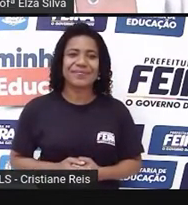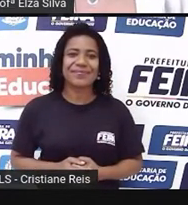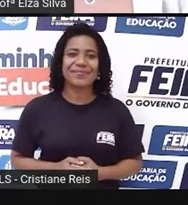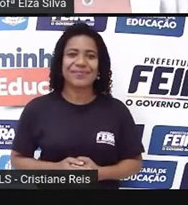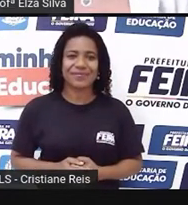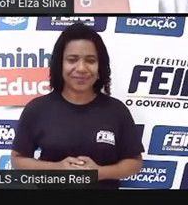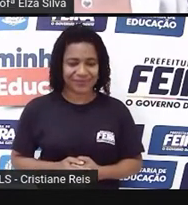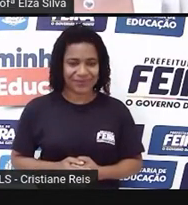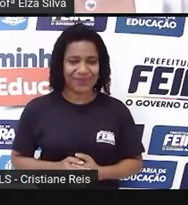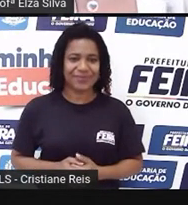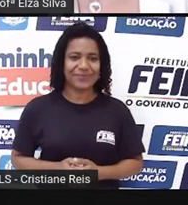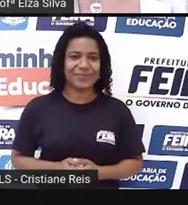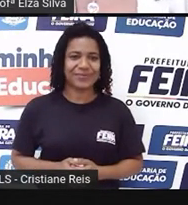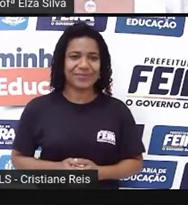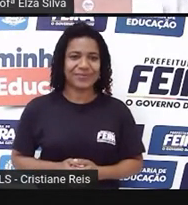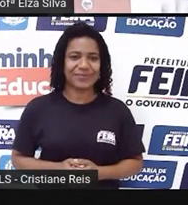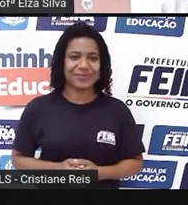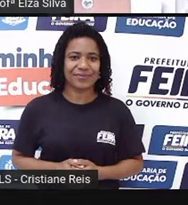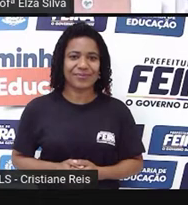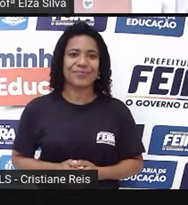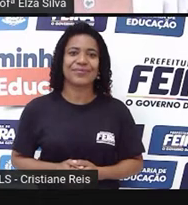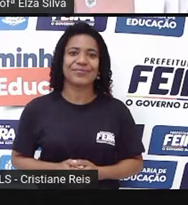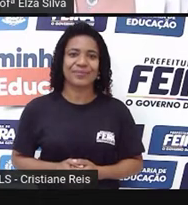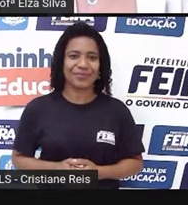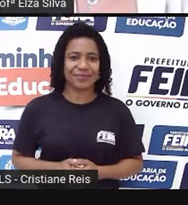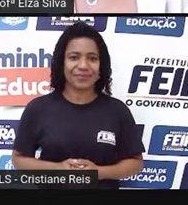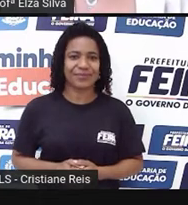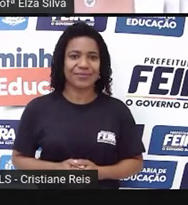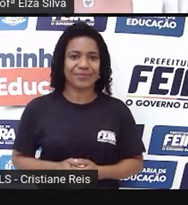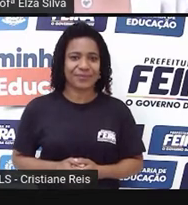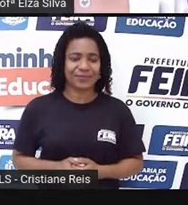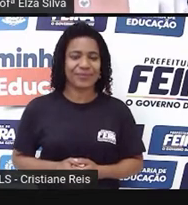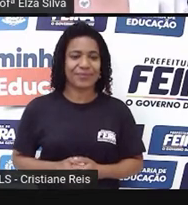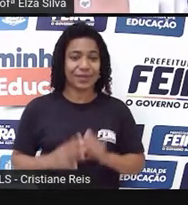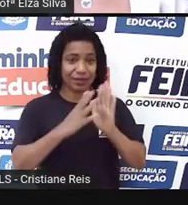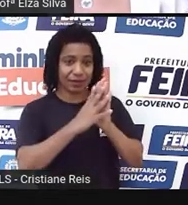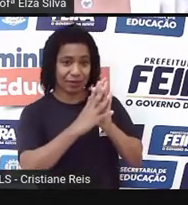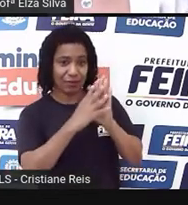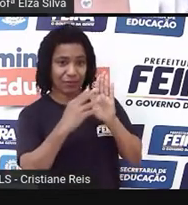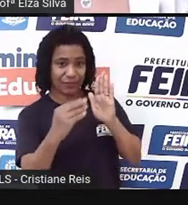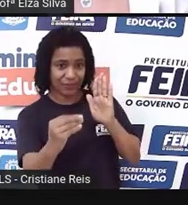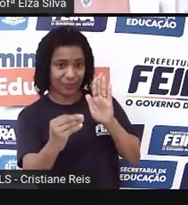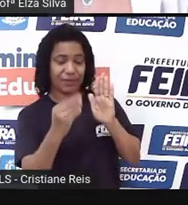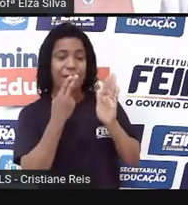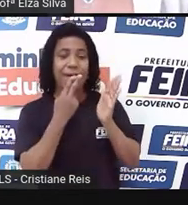Trago para vocês aqui agora um modelo de uma carta.